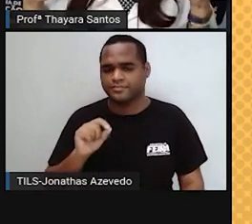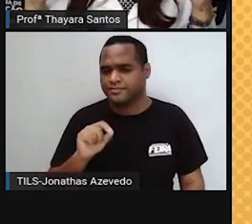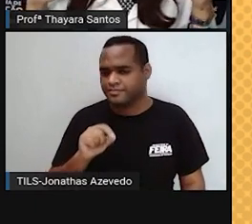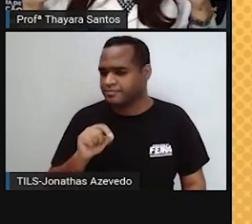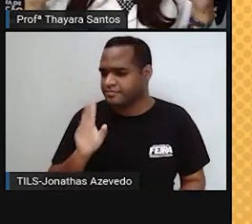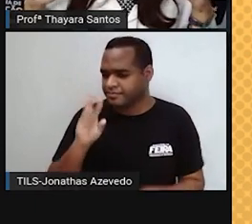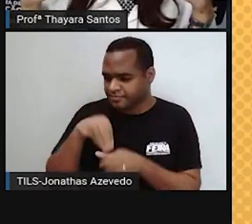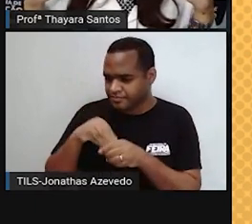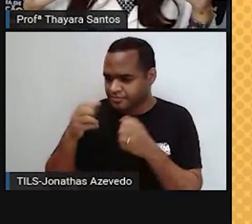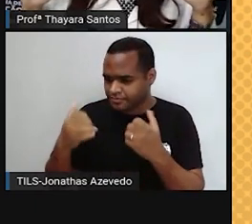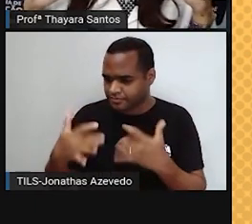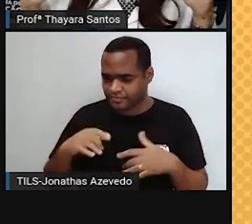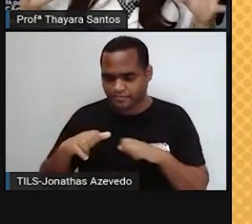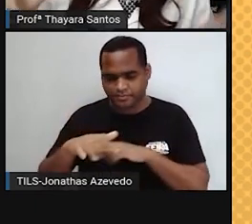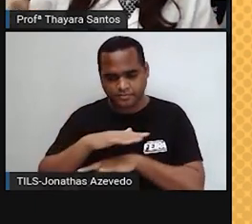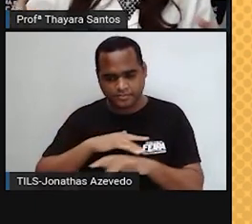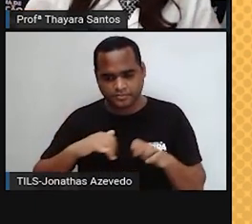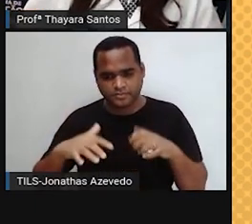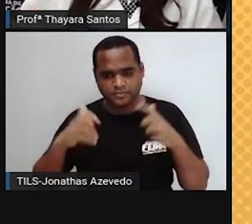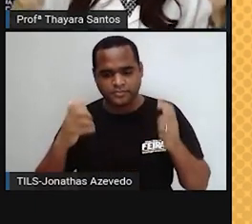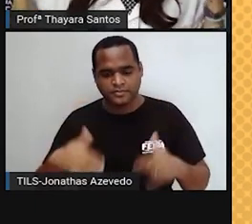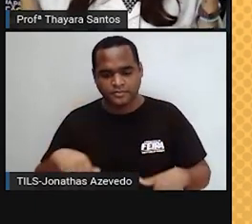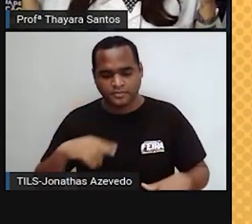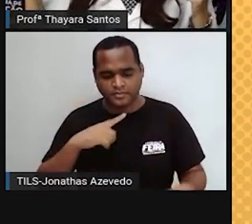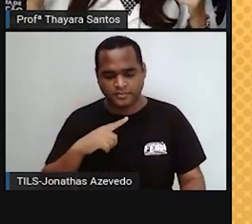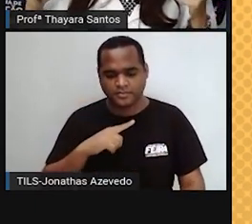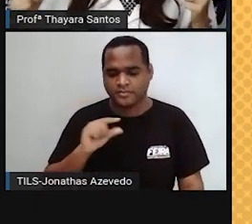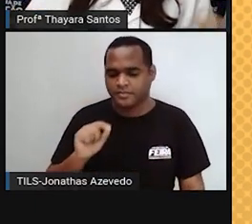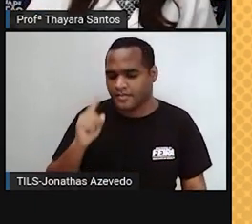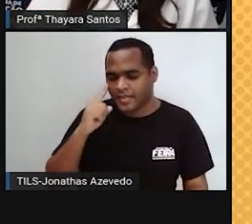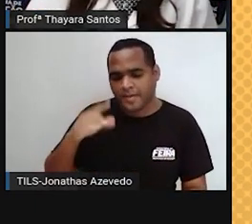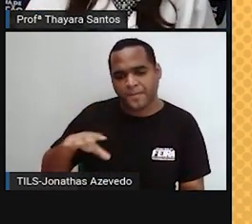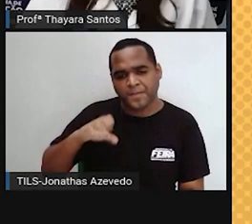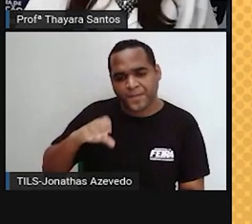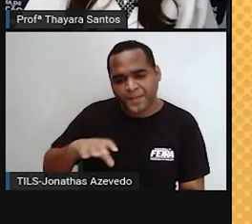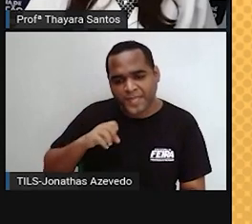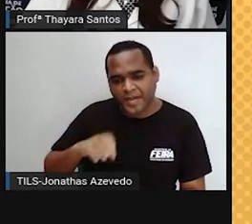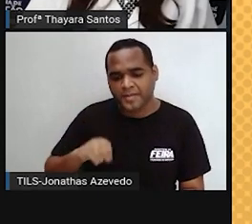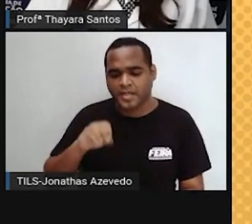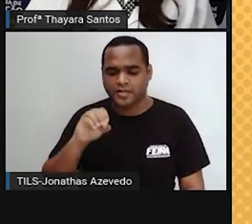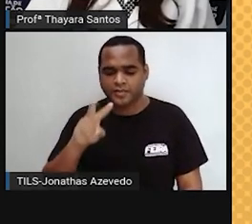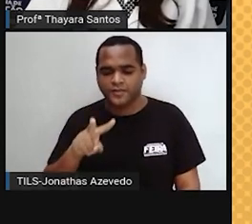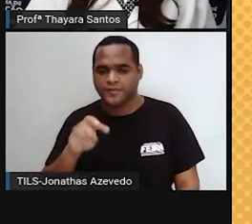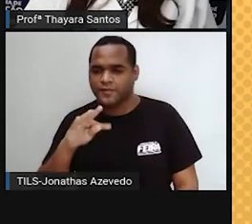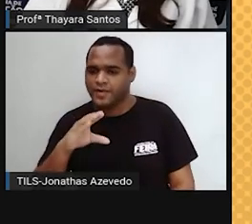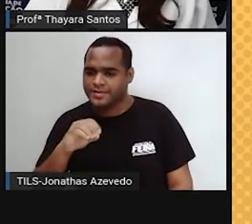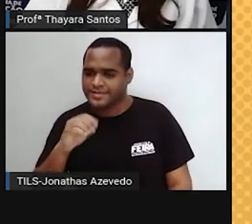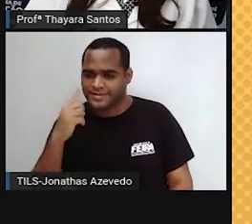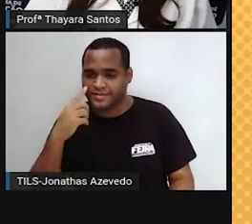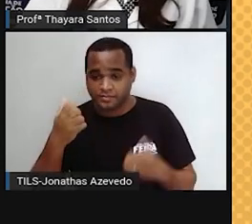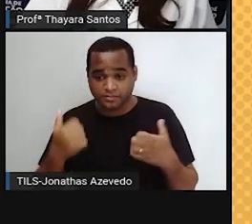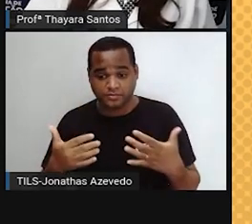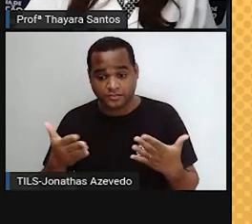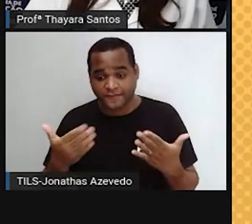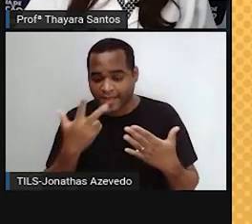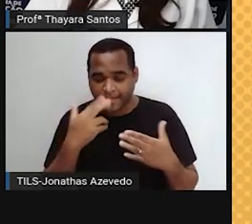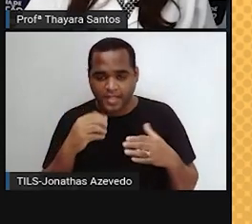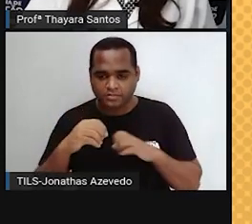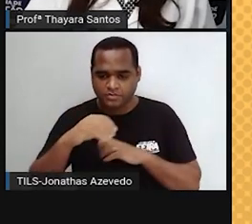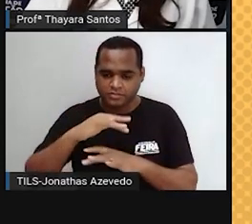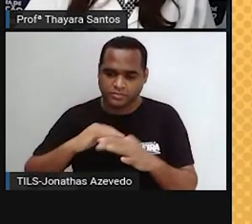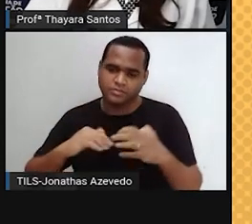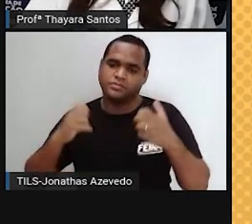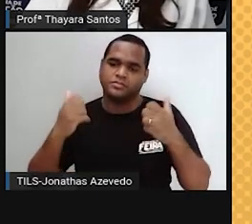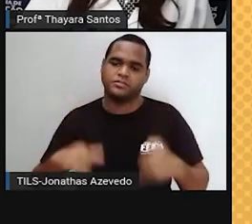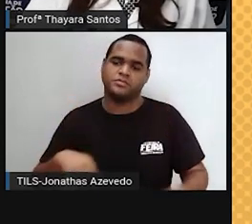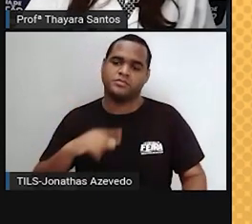todo se movimentando, criando aí uma corrente para poder sugar esse ovócito. Esse ovócito vem e ele acaba rolando aqui